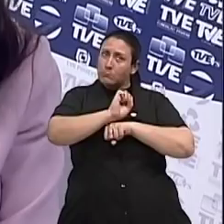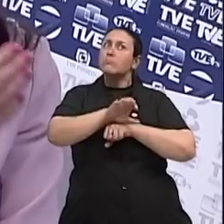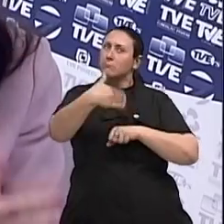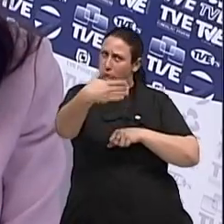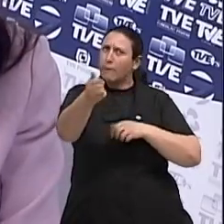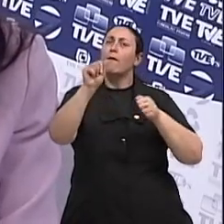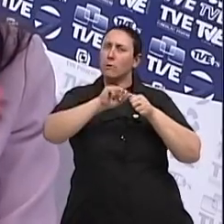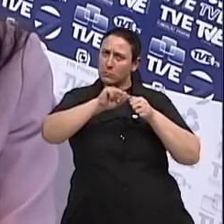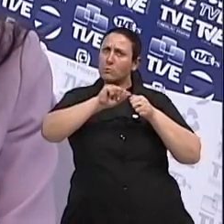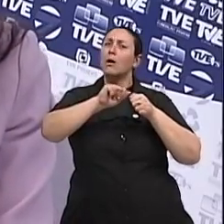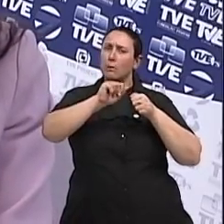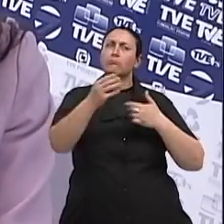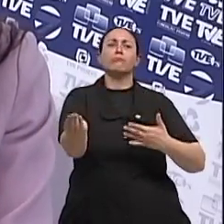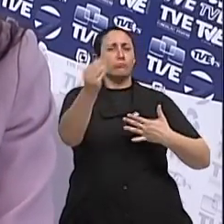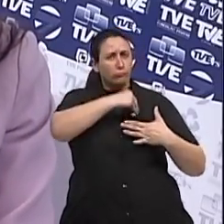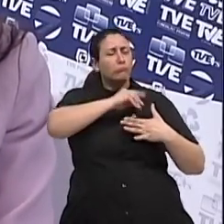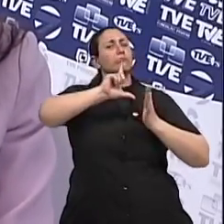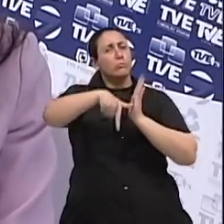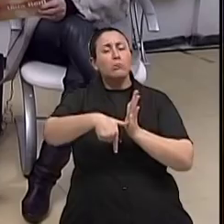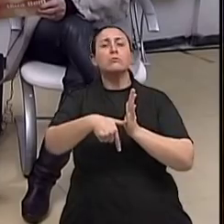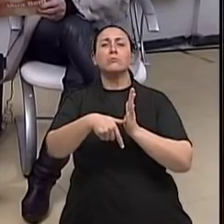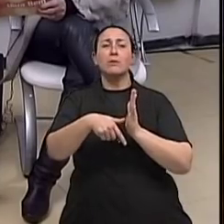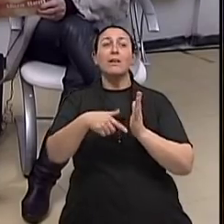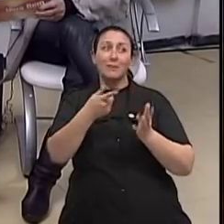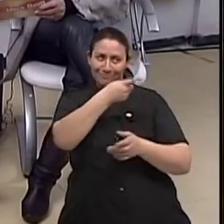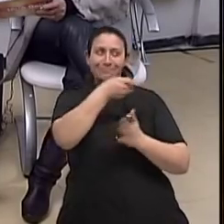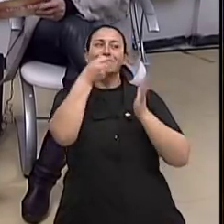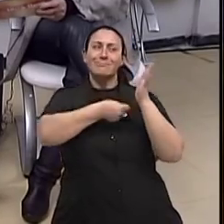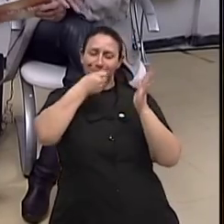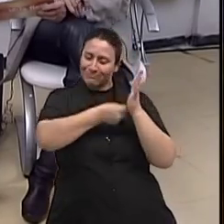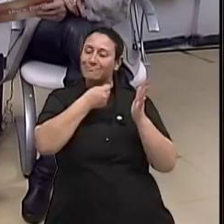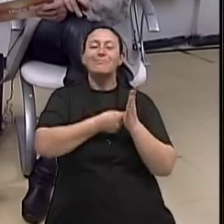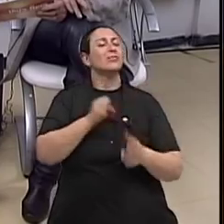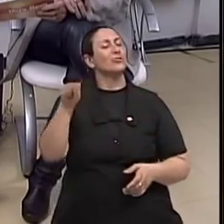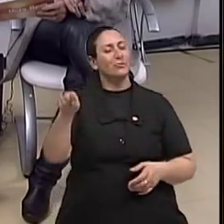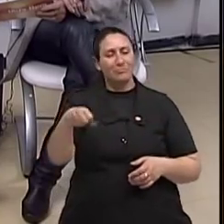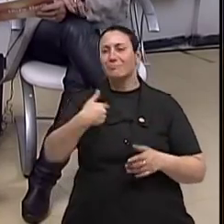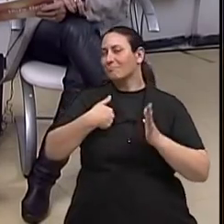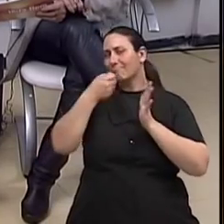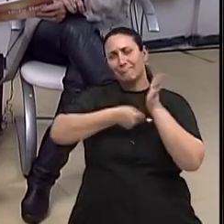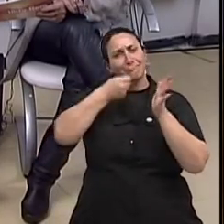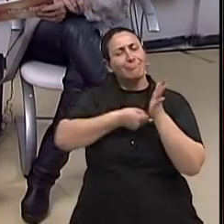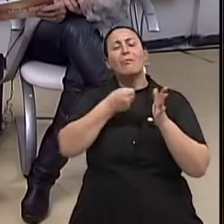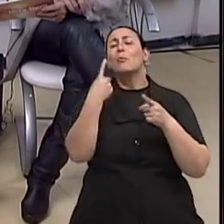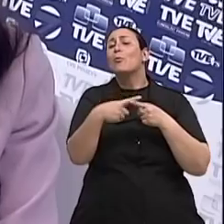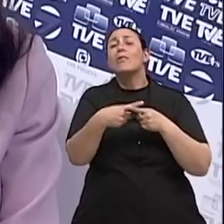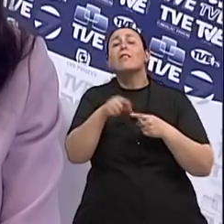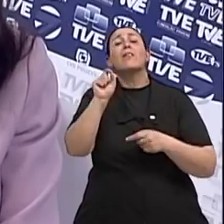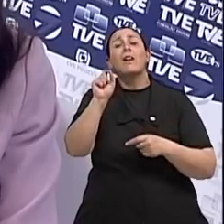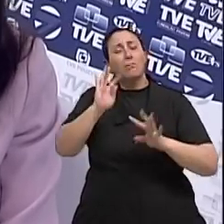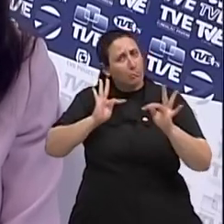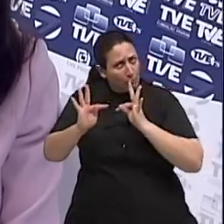deve fazer parte do tratamento imediato. Isso é uma batalha sua, né, doutora? É uma grande batalha. Uma grande batalha. Porque isso faz parte do